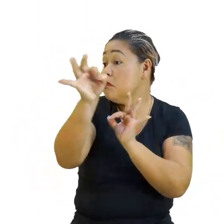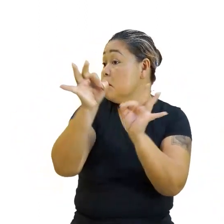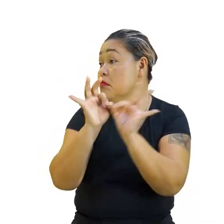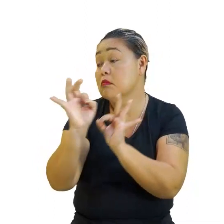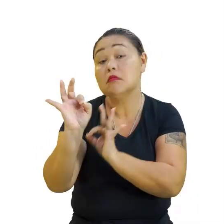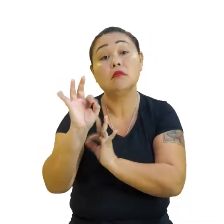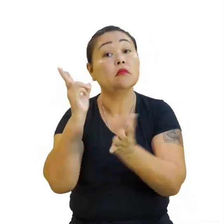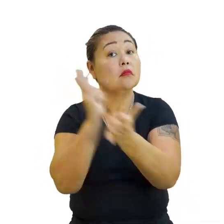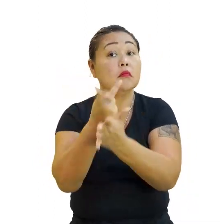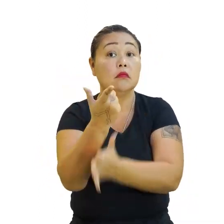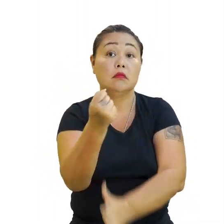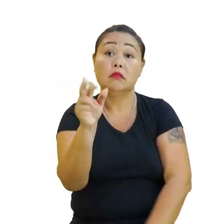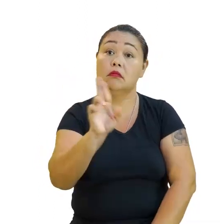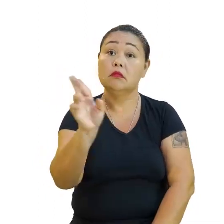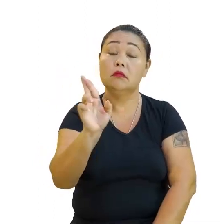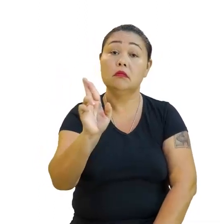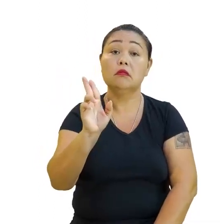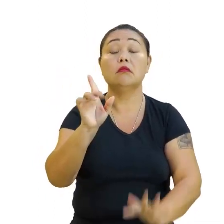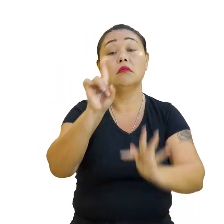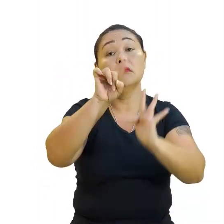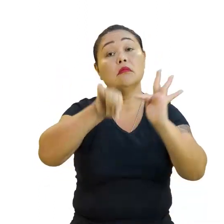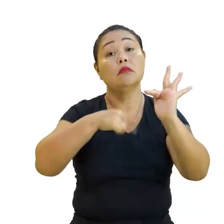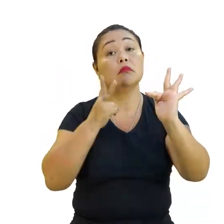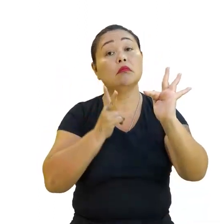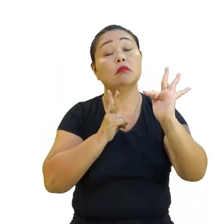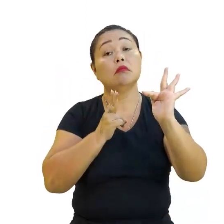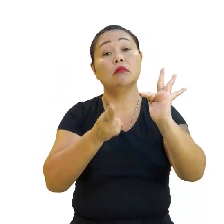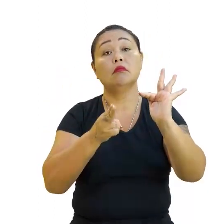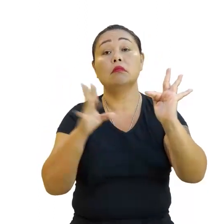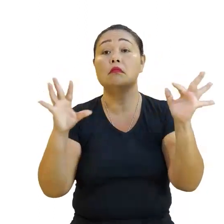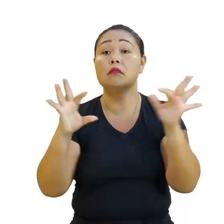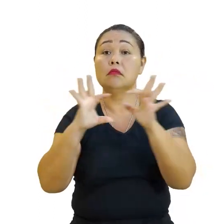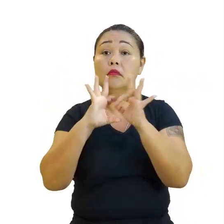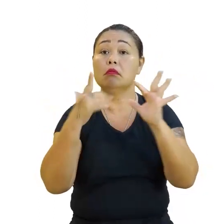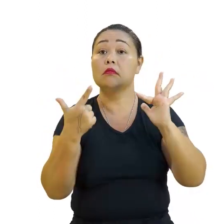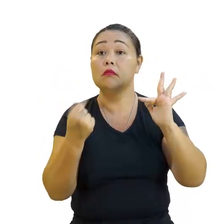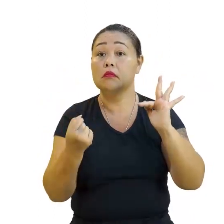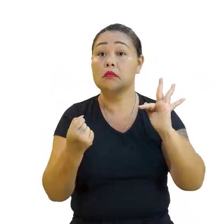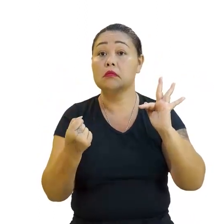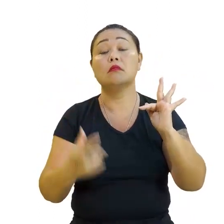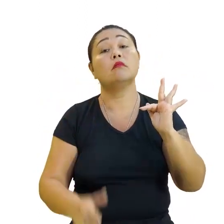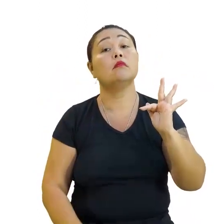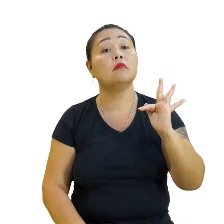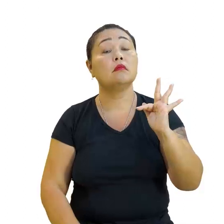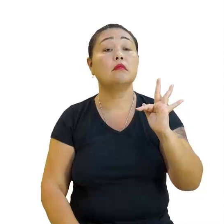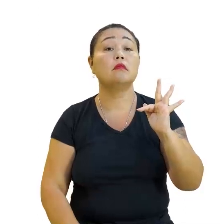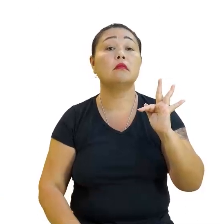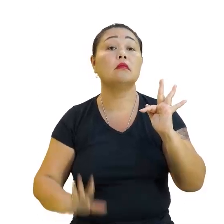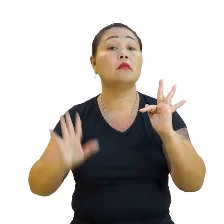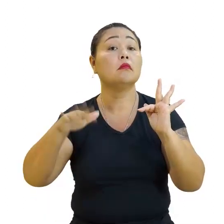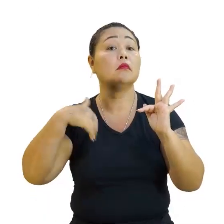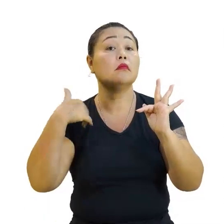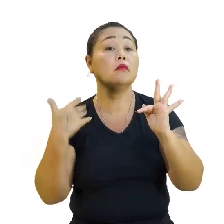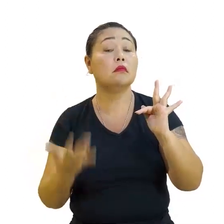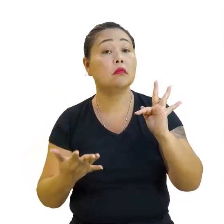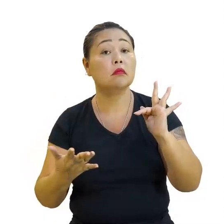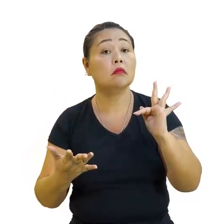cobra 20 reais. Então, a função sempre vai relacionar ao 20, né? Ou seja,